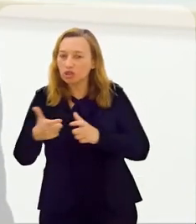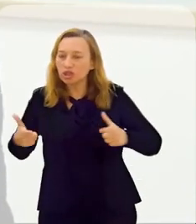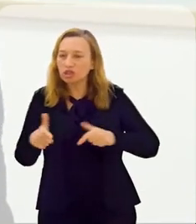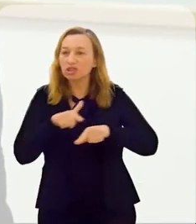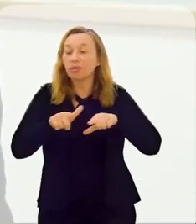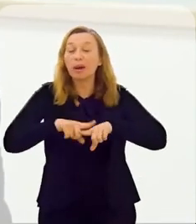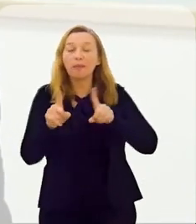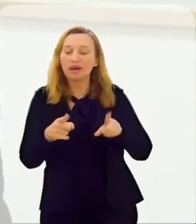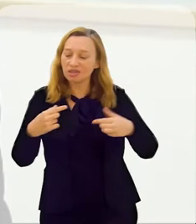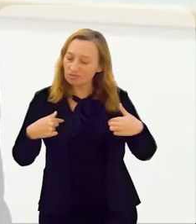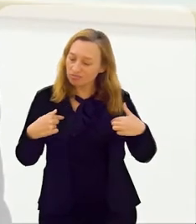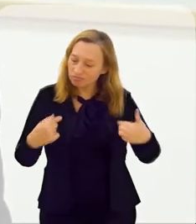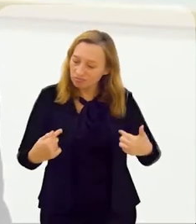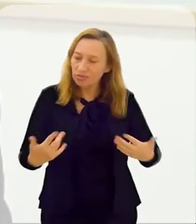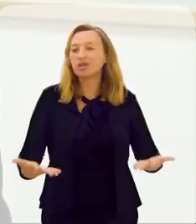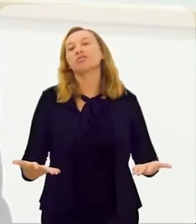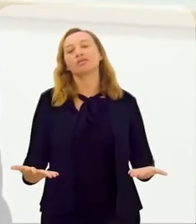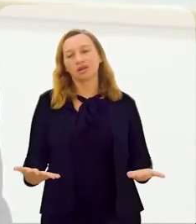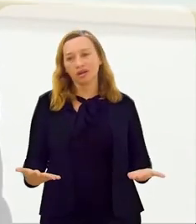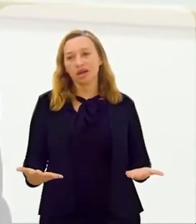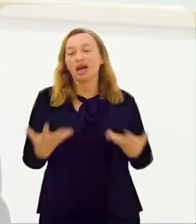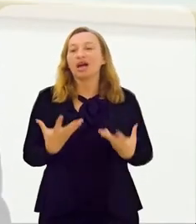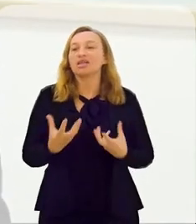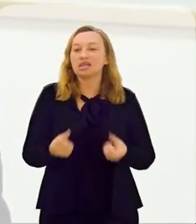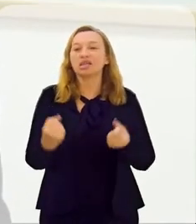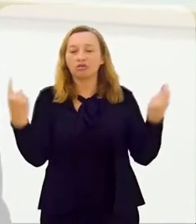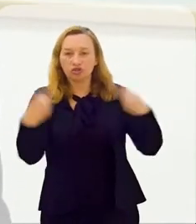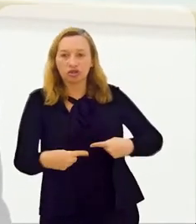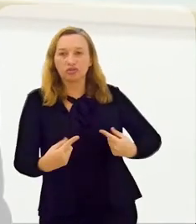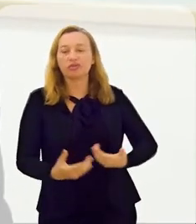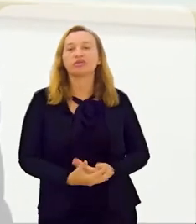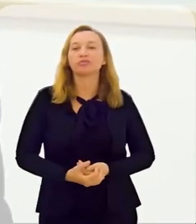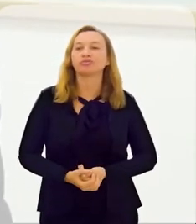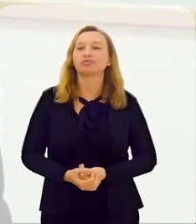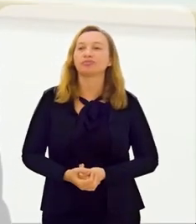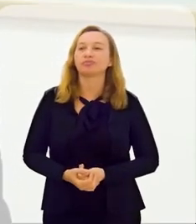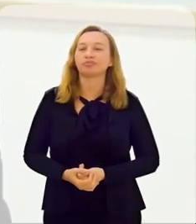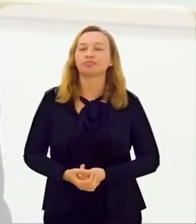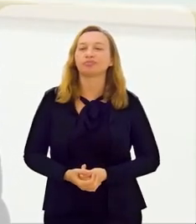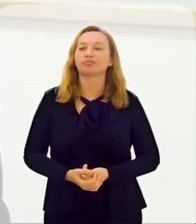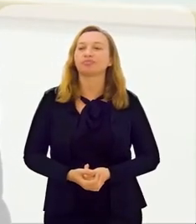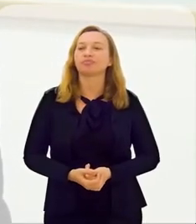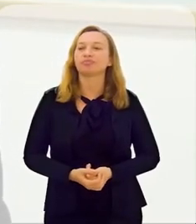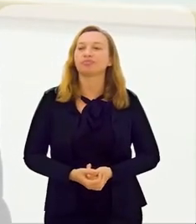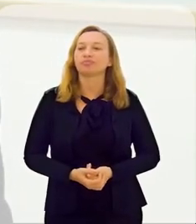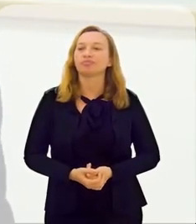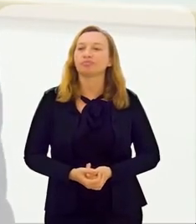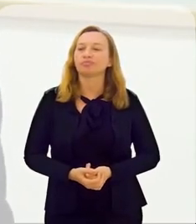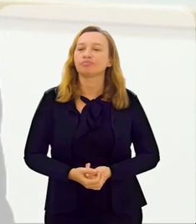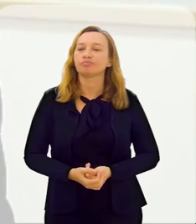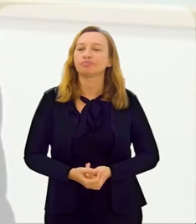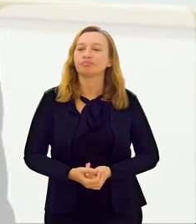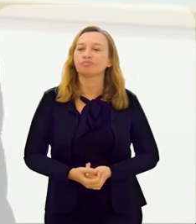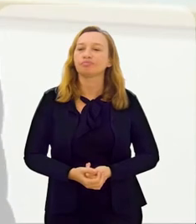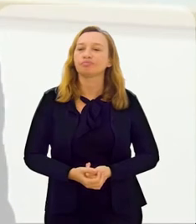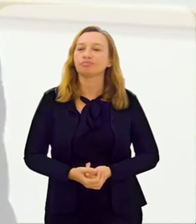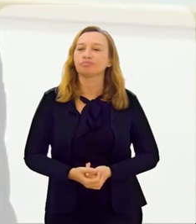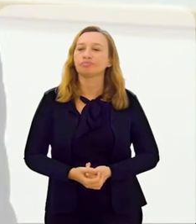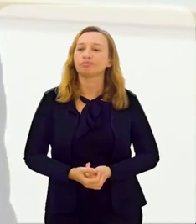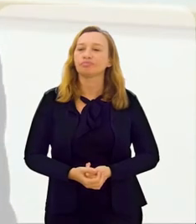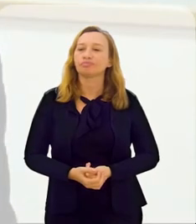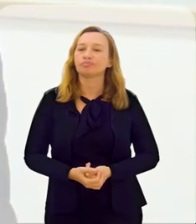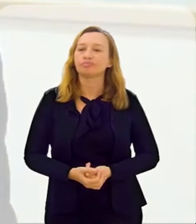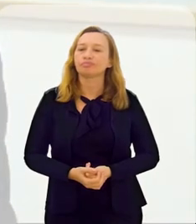Lógico, provoca uma demanda muito grande. Mas nós estamos aqui para isso mesmo, para aceitar os desafios. E tem